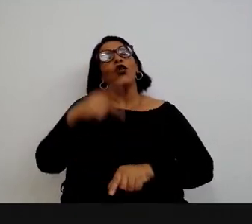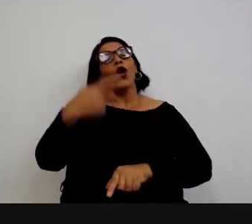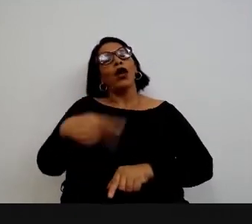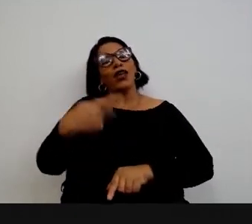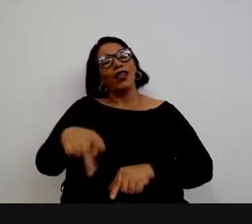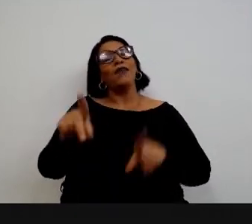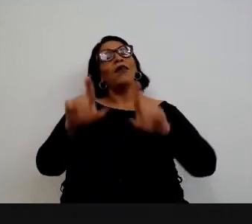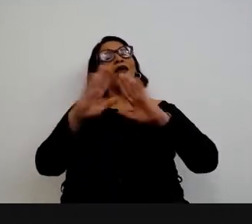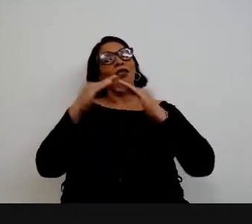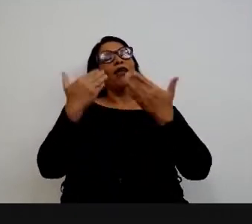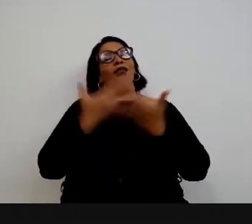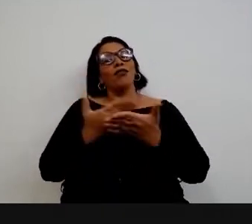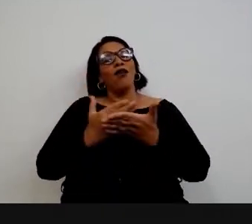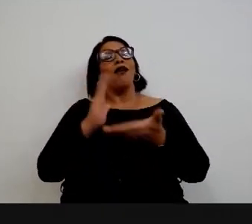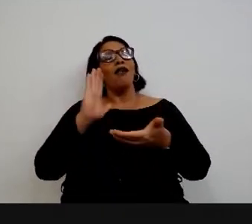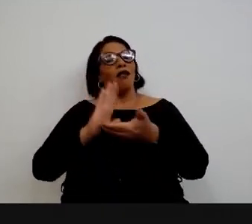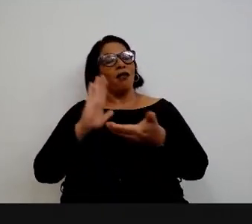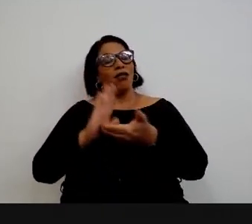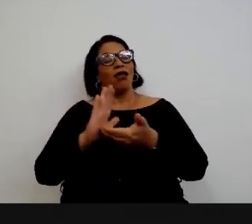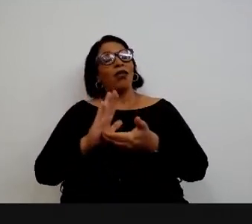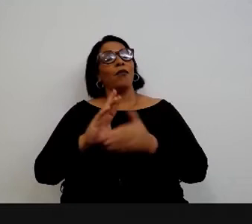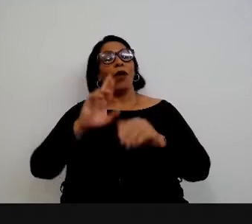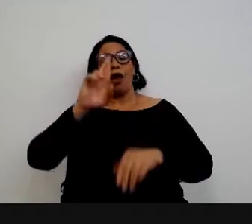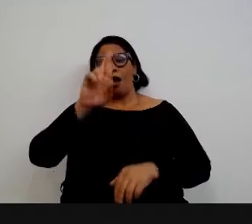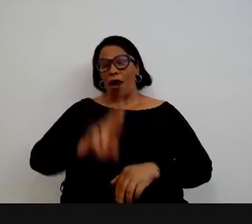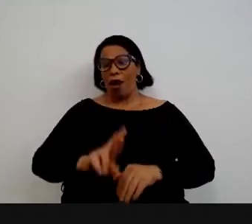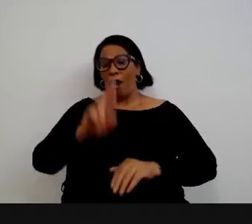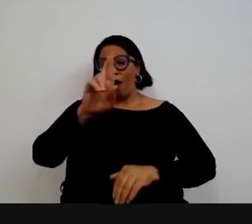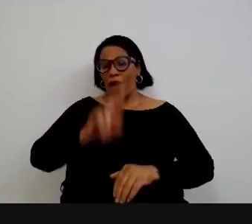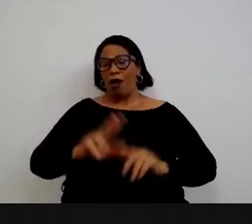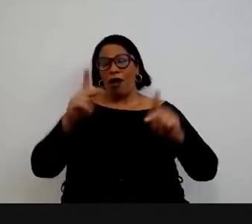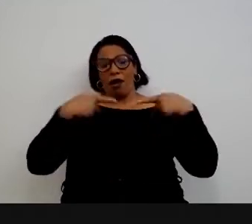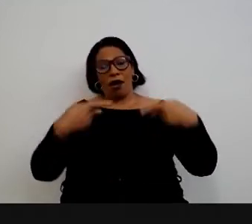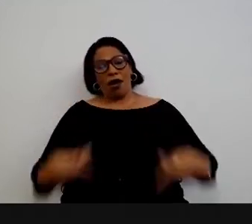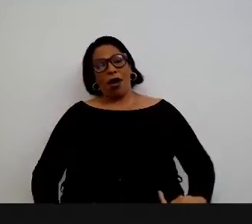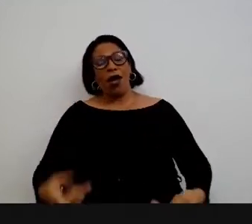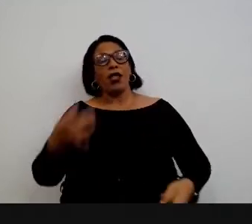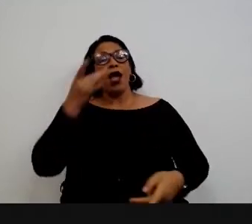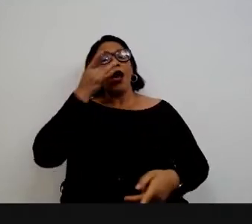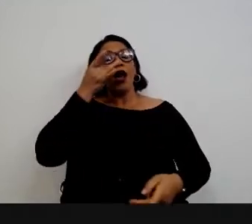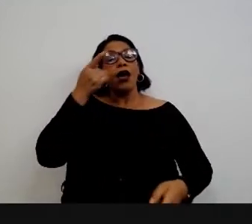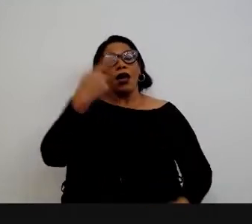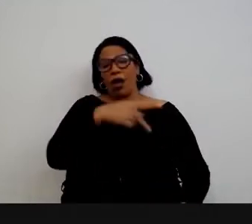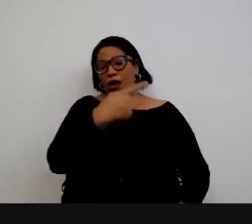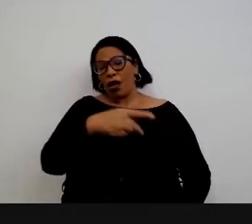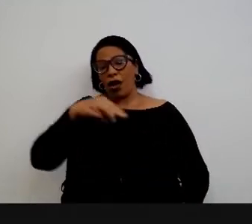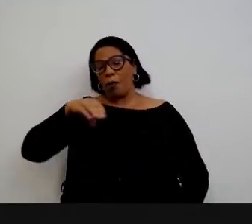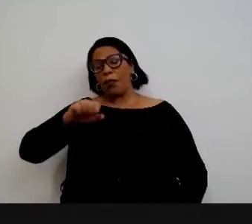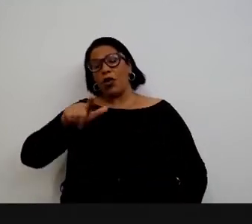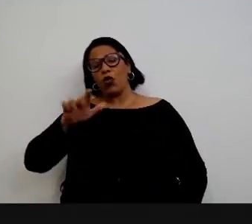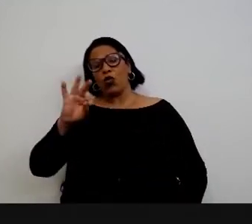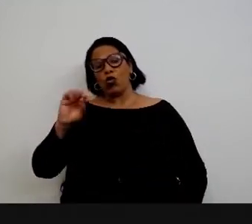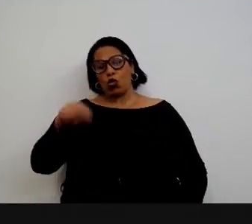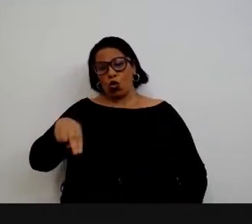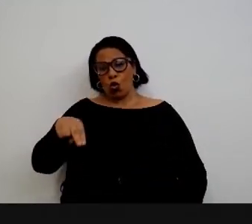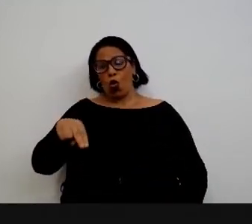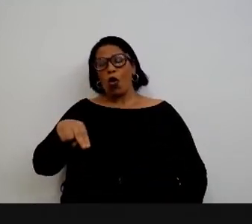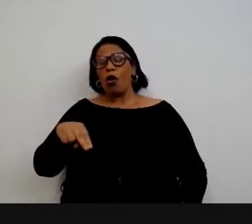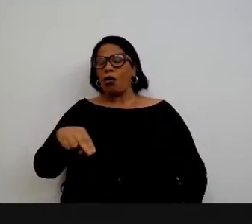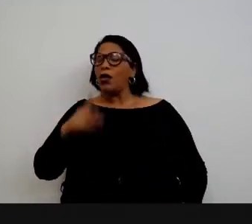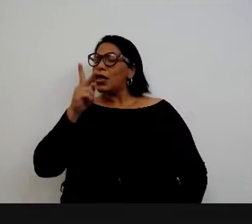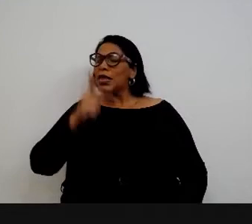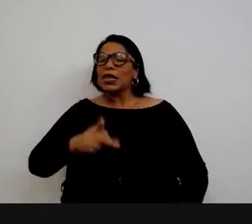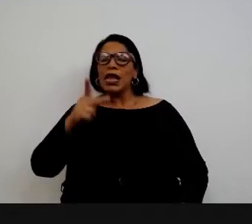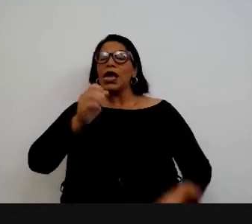centro. a diretoria de recursos humanos aqui, na presença do seu diretor, Milton Pereira da Silva Filho, que